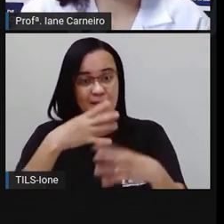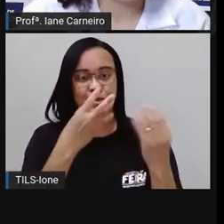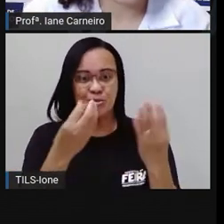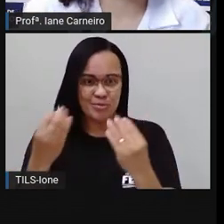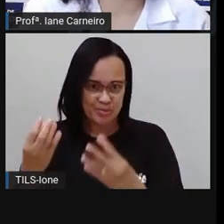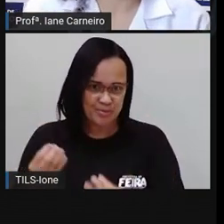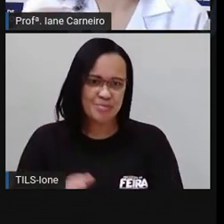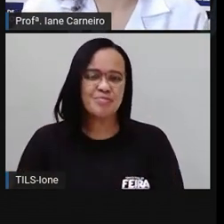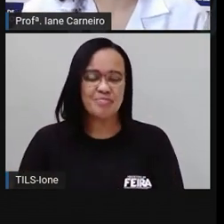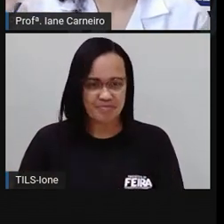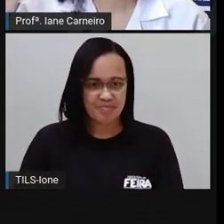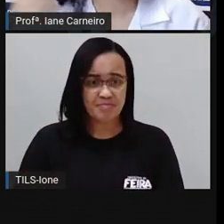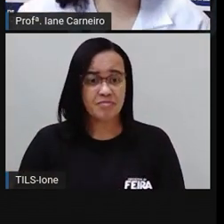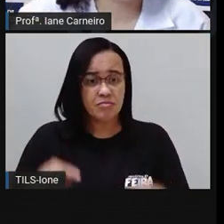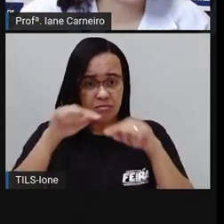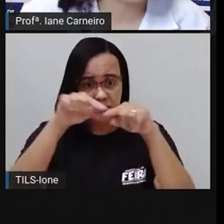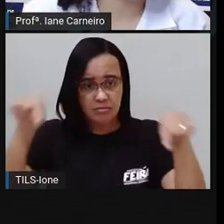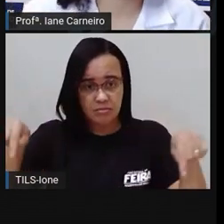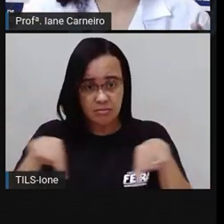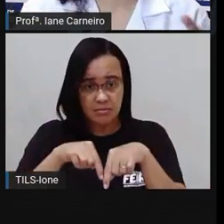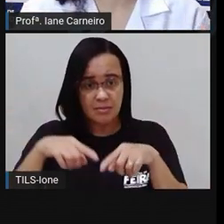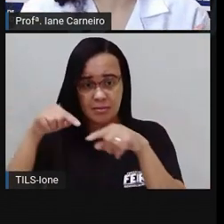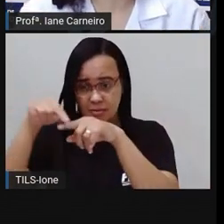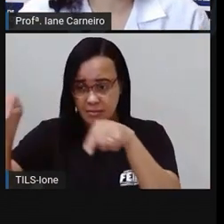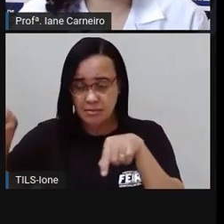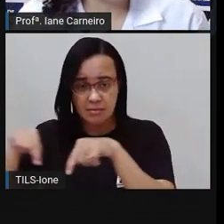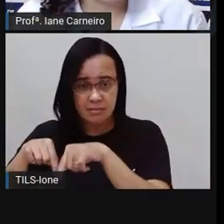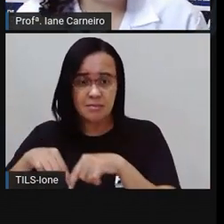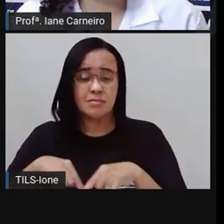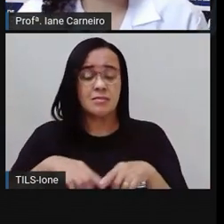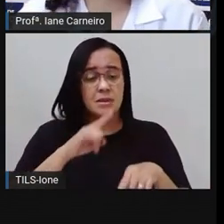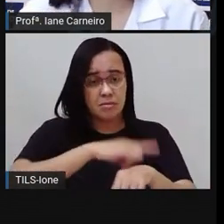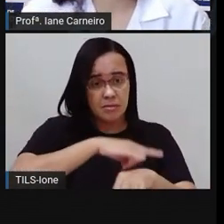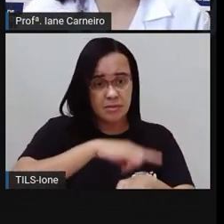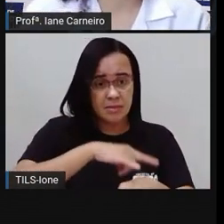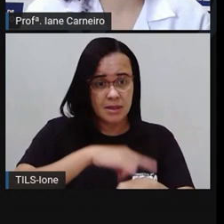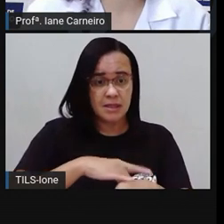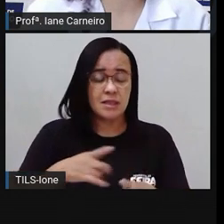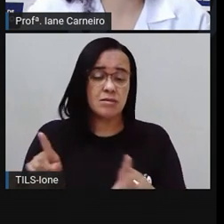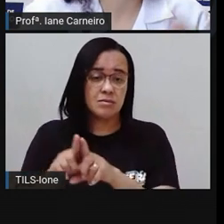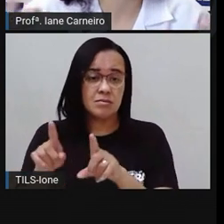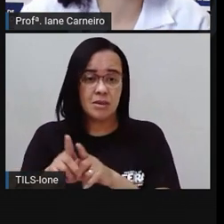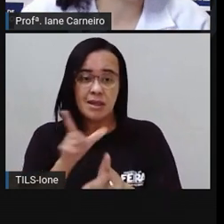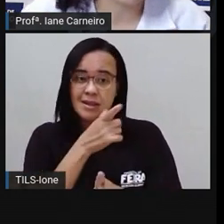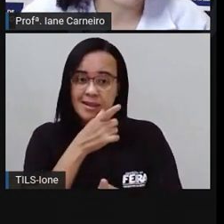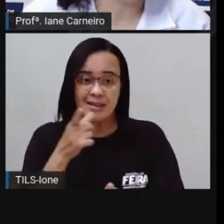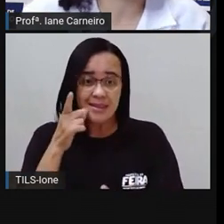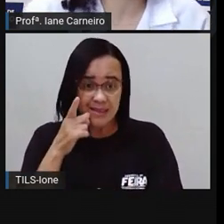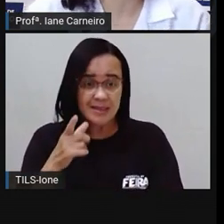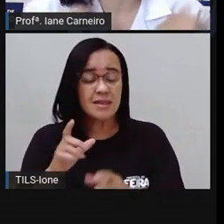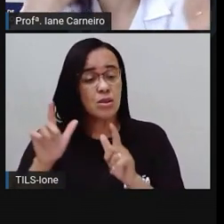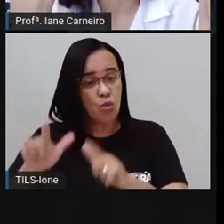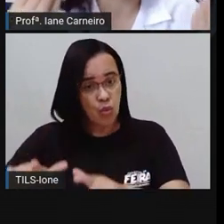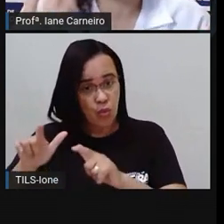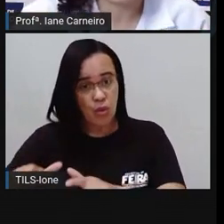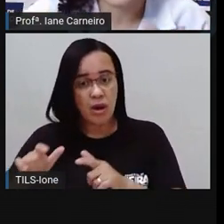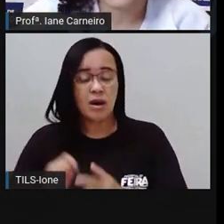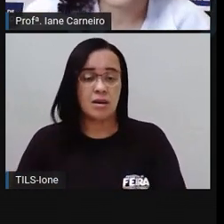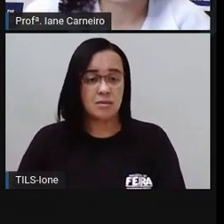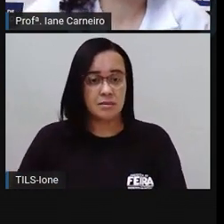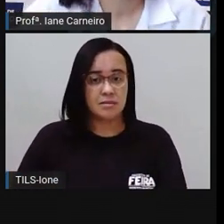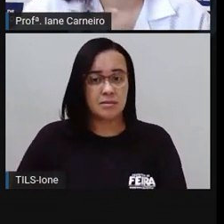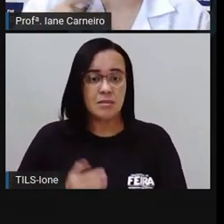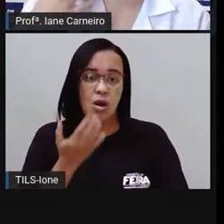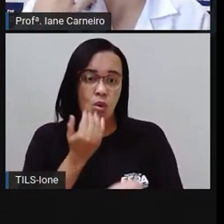Então, tem a sala de aula, tem o banheiro, tem a cantina, Tem o refeitório, né? Onde é feita a